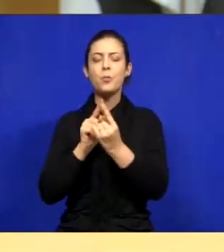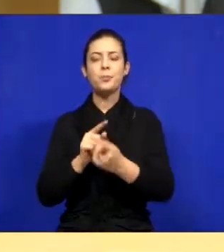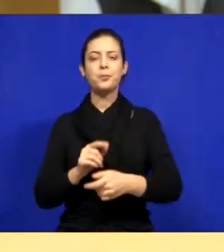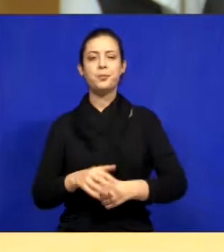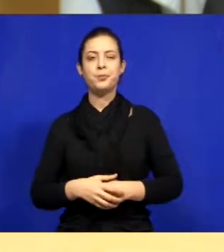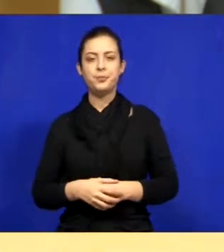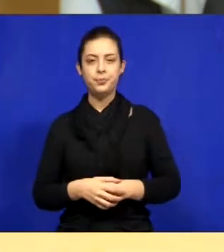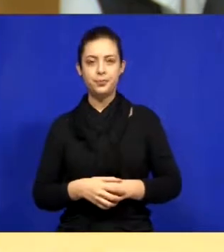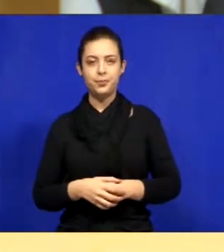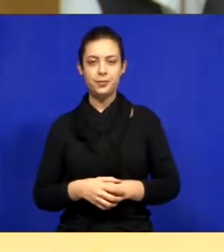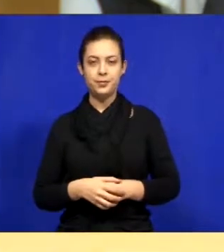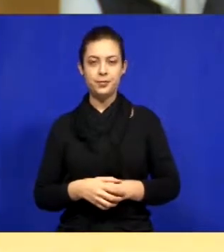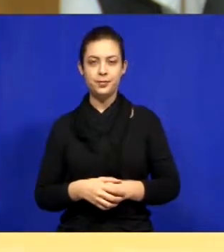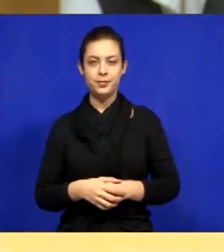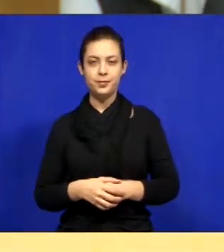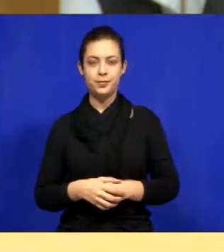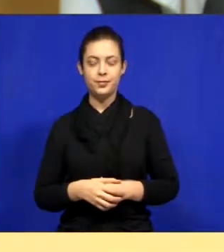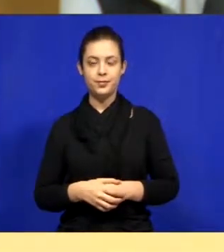vocês.